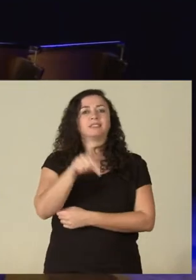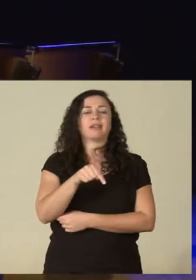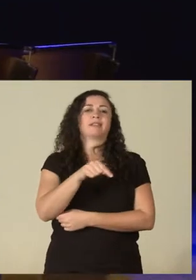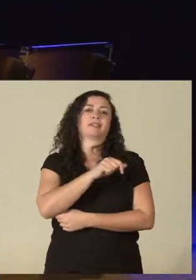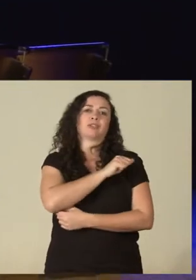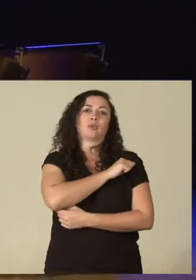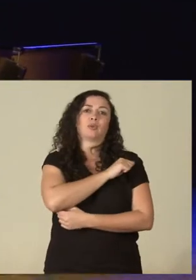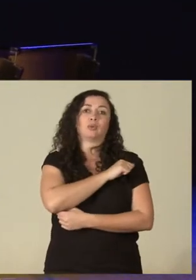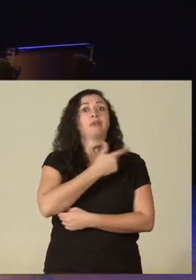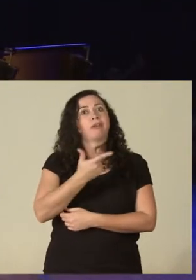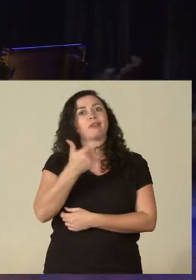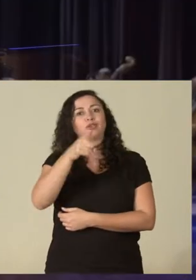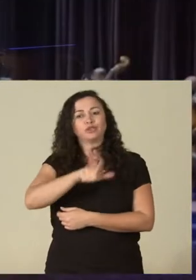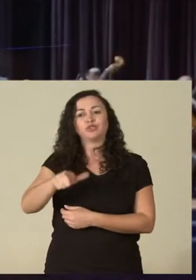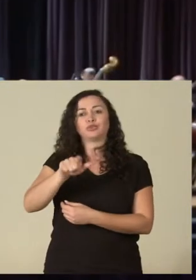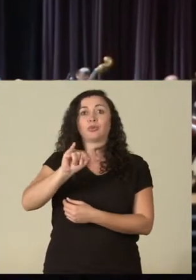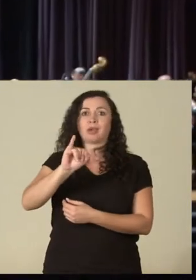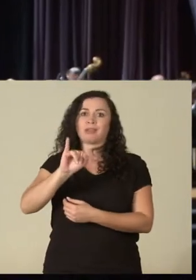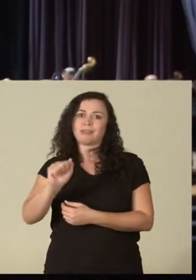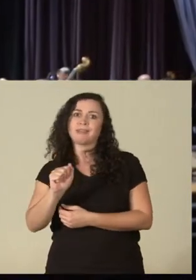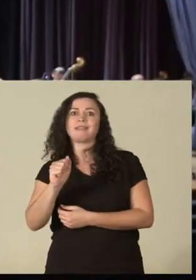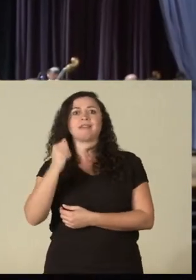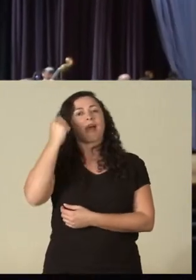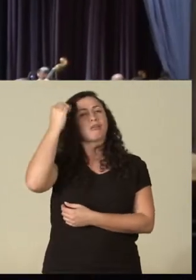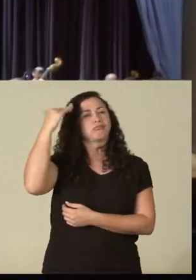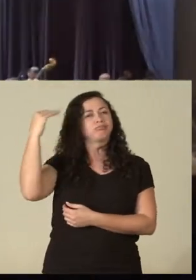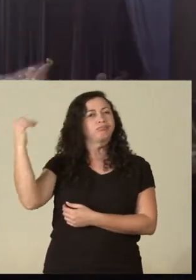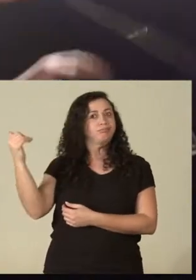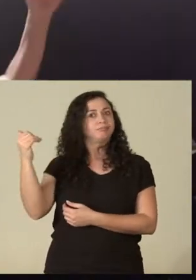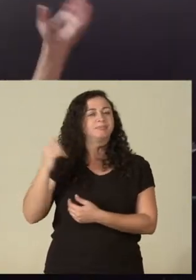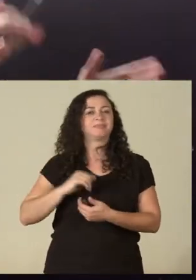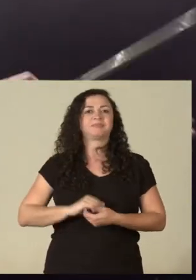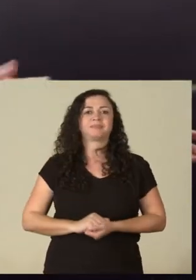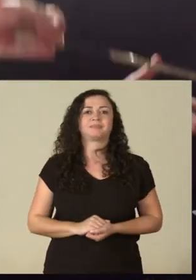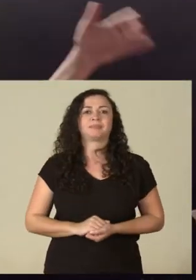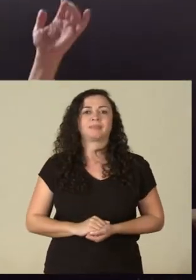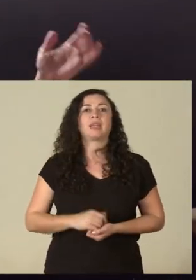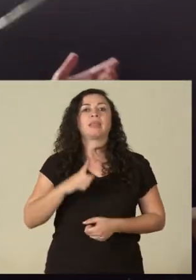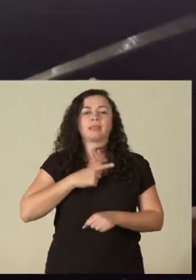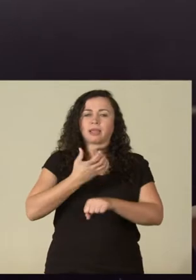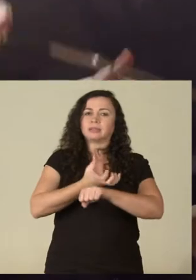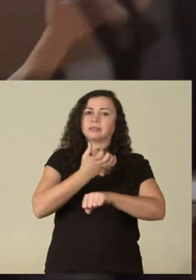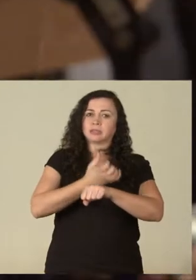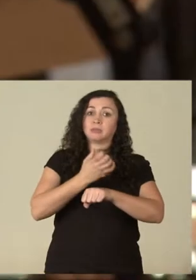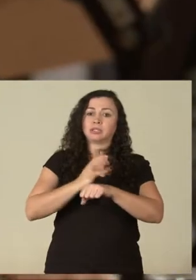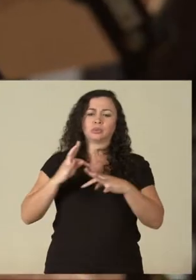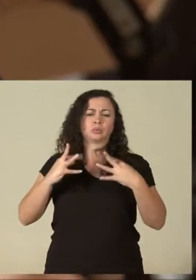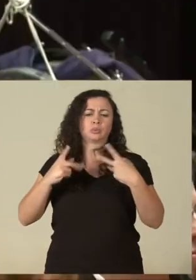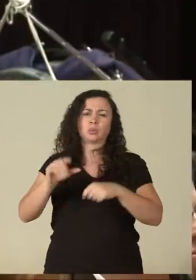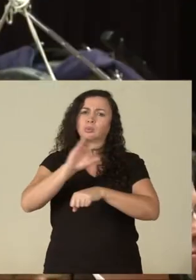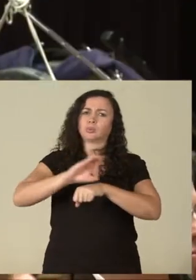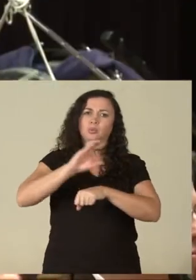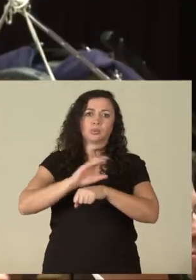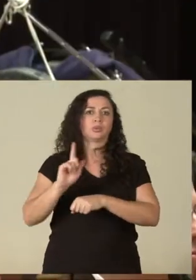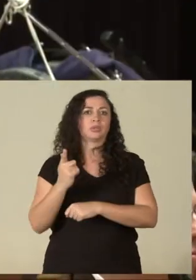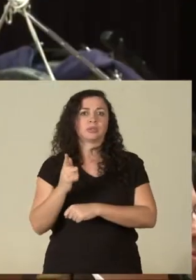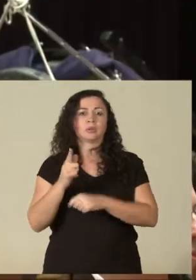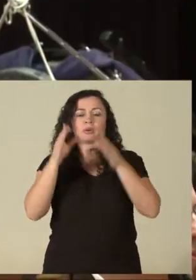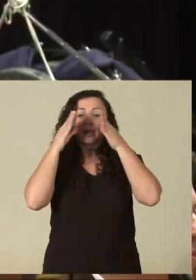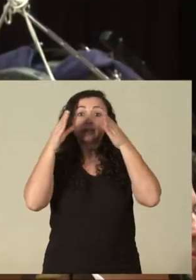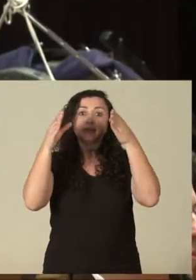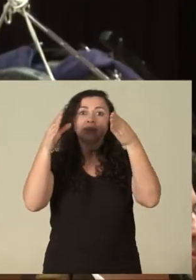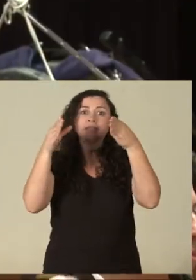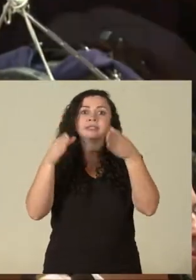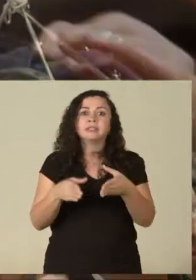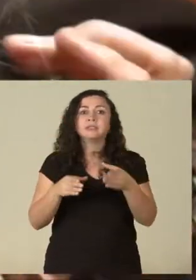manter o nome do Instituto de Artes como protagonista. Nós temos disciplinas nesses cursos todos de graduação que são específicas para